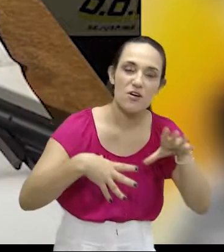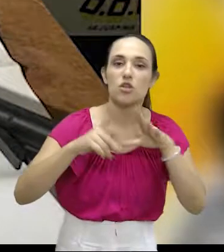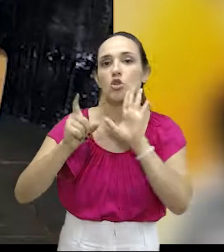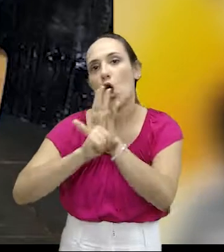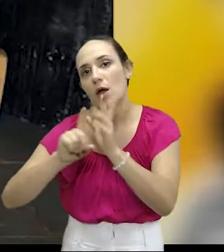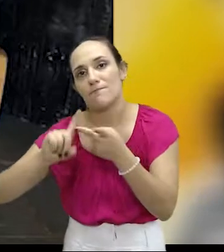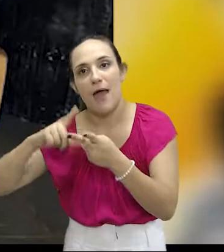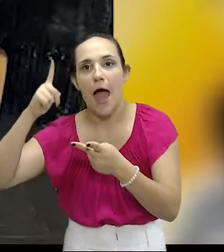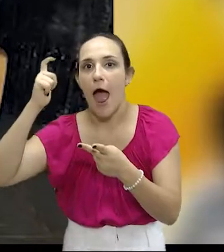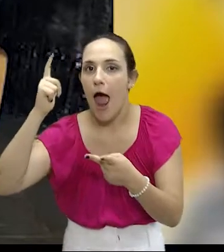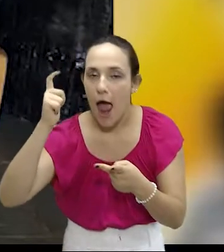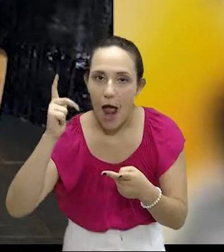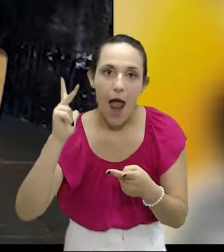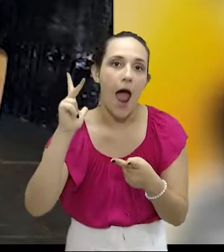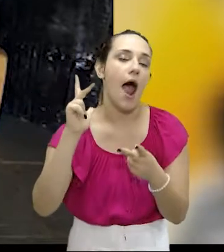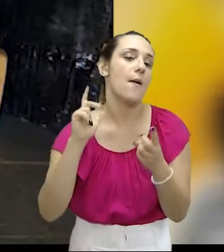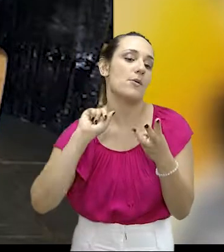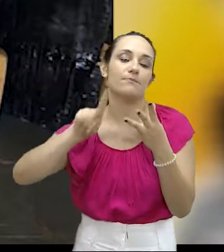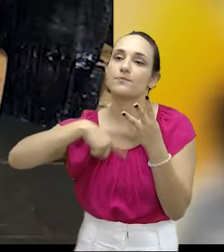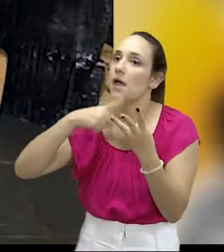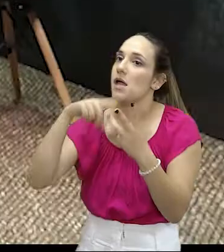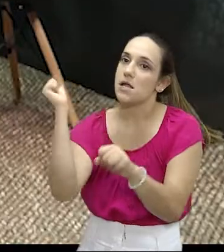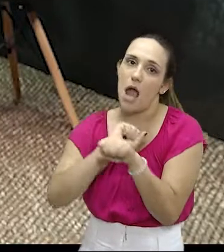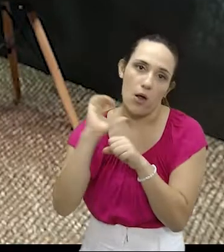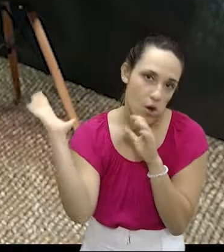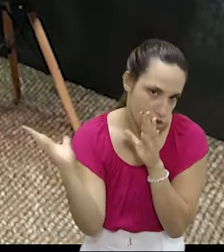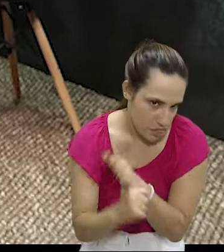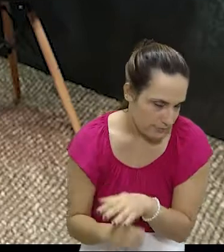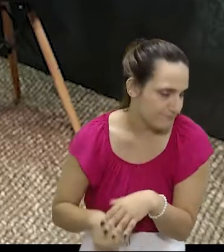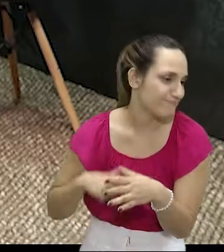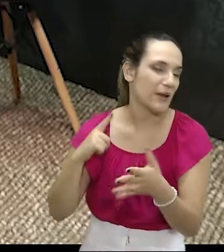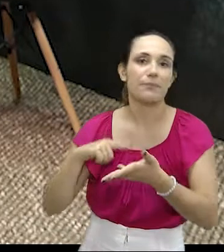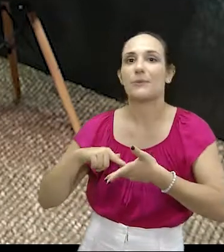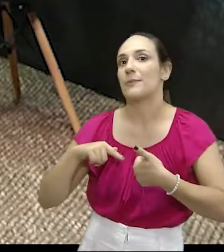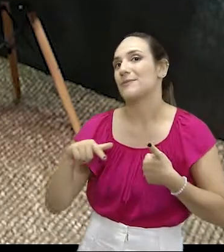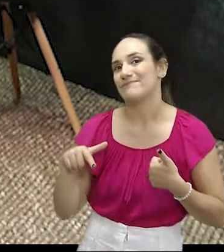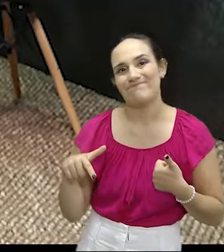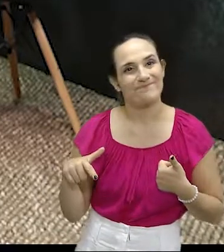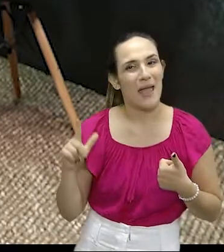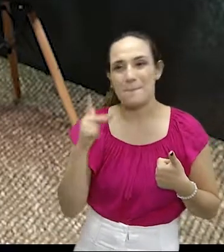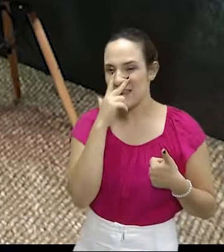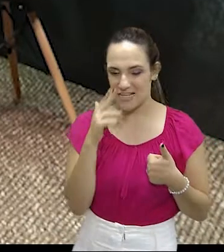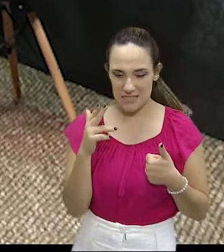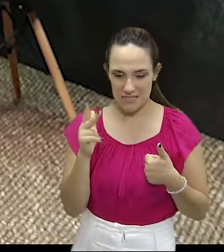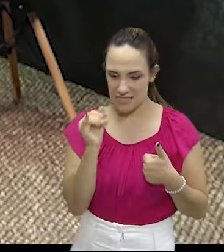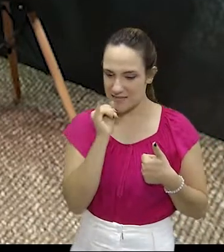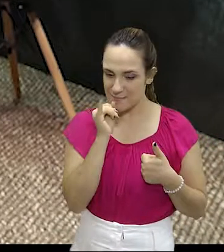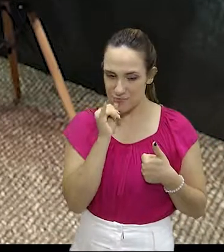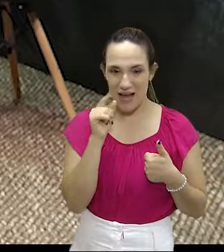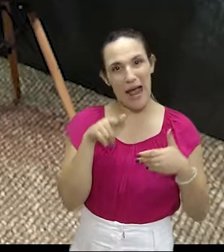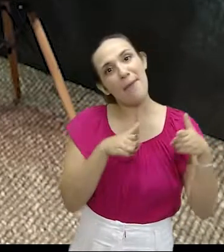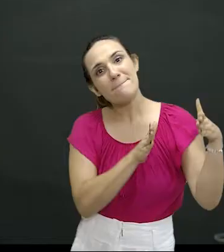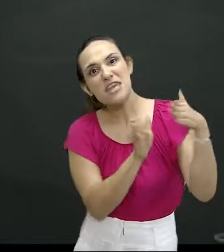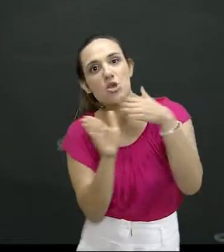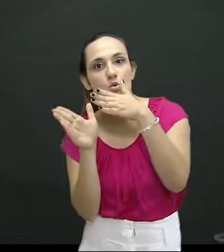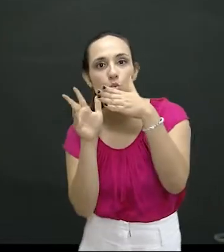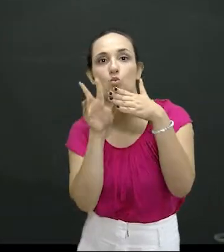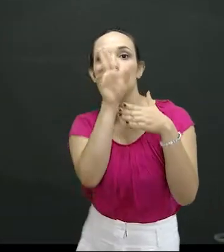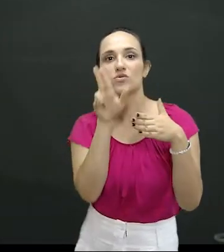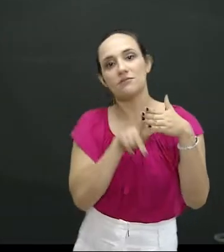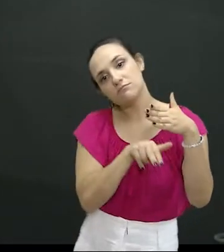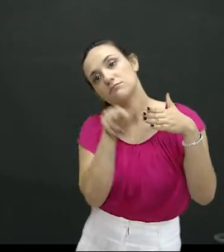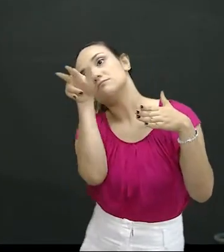passagem de automóveis furtados, roubados. É um grande corredor o nosso estado em razão dessa posição geográfica dele.